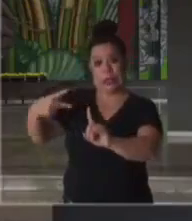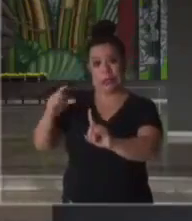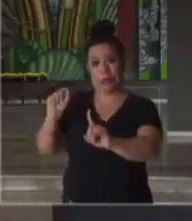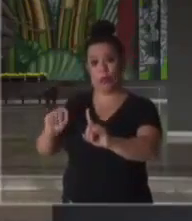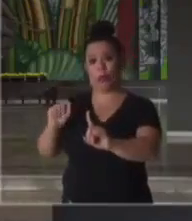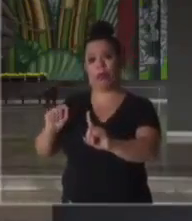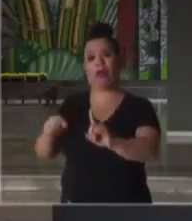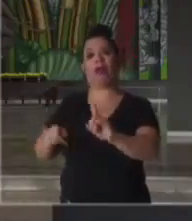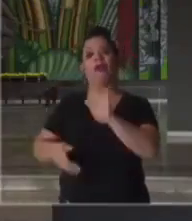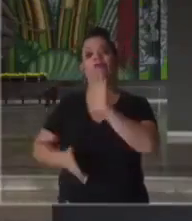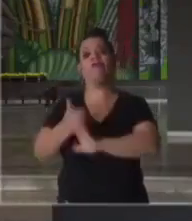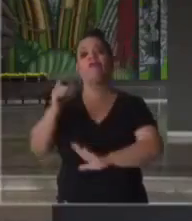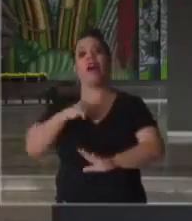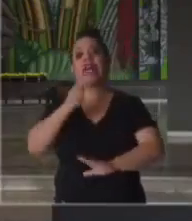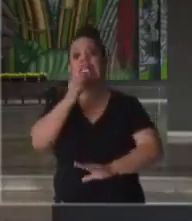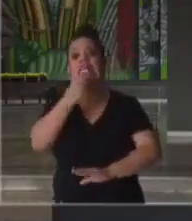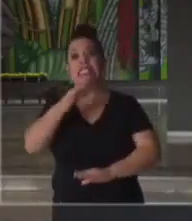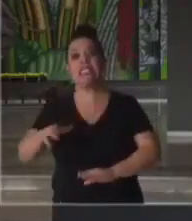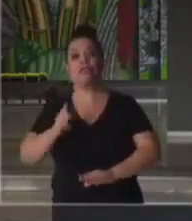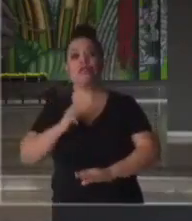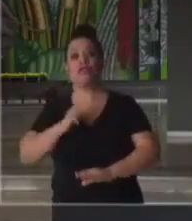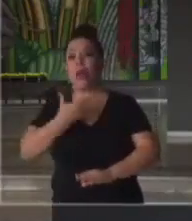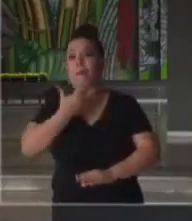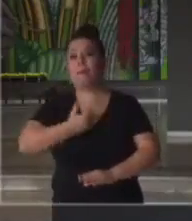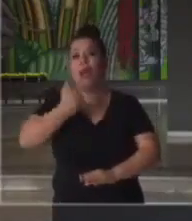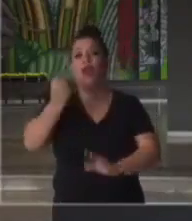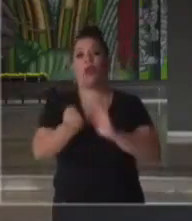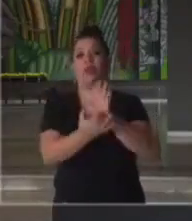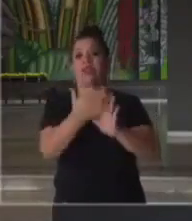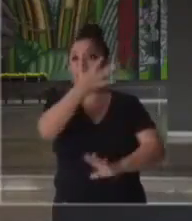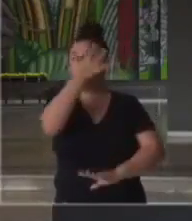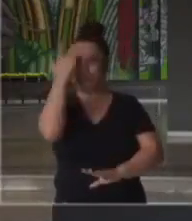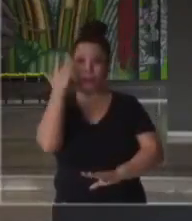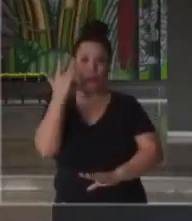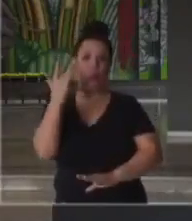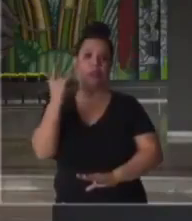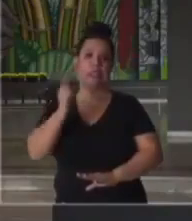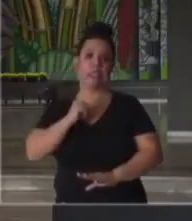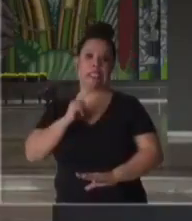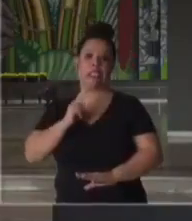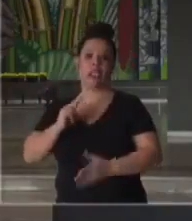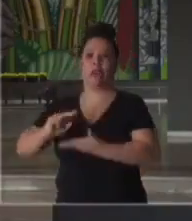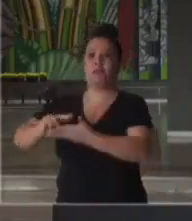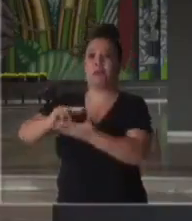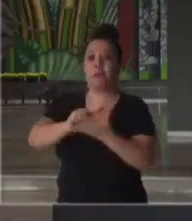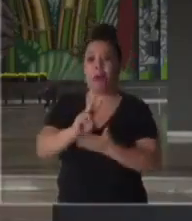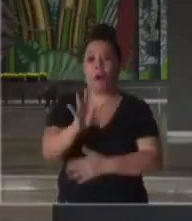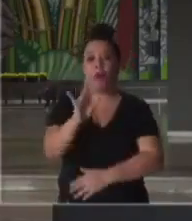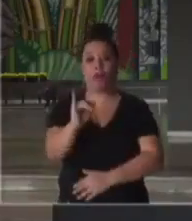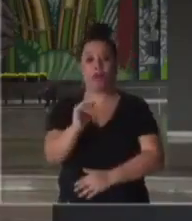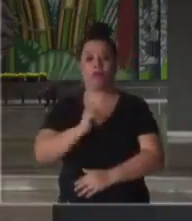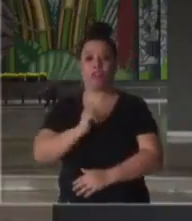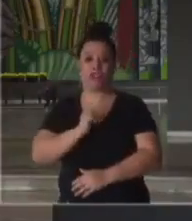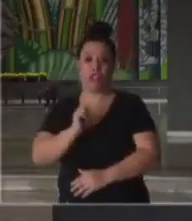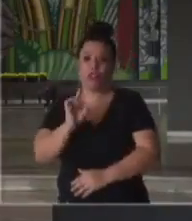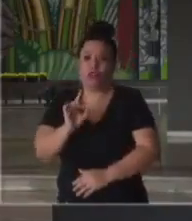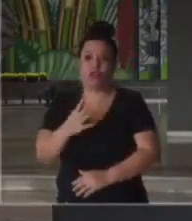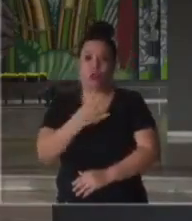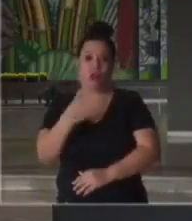a Baixada Santista apresentava o melhor indicador do Estado em termos de ocupação de UTI, apenas